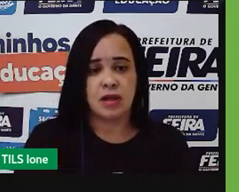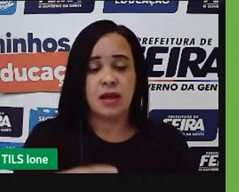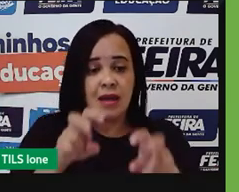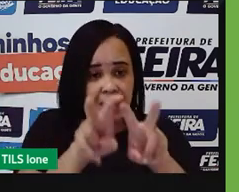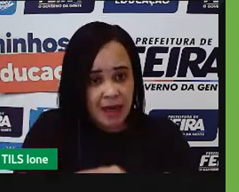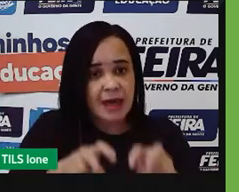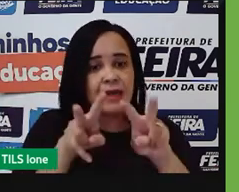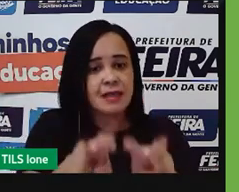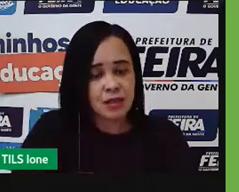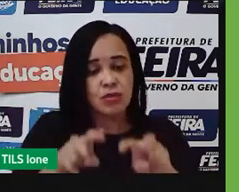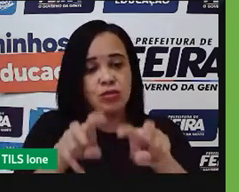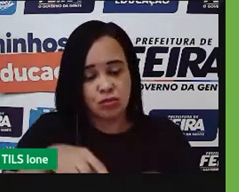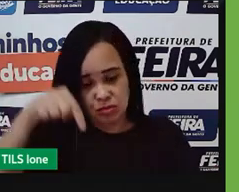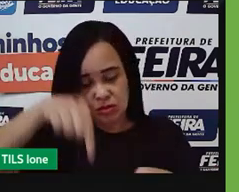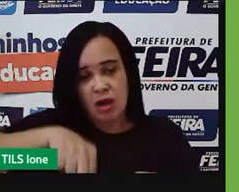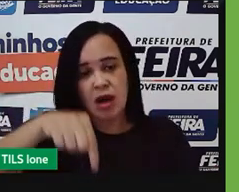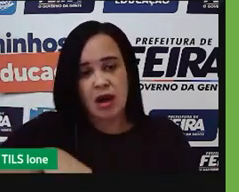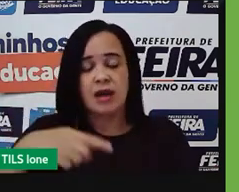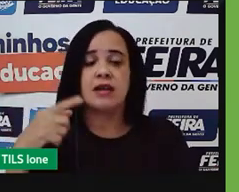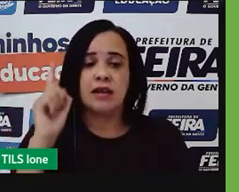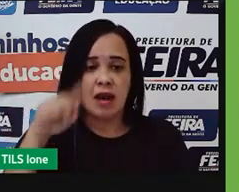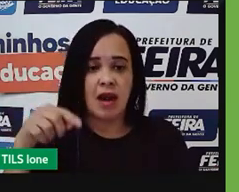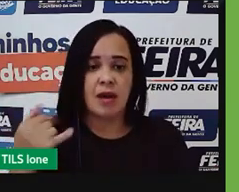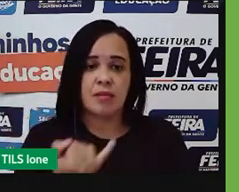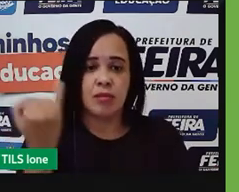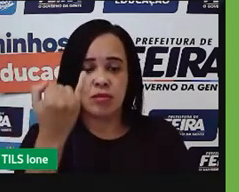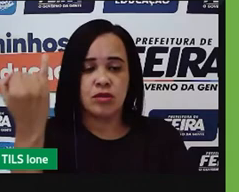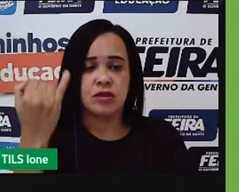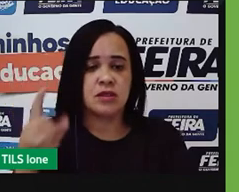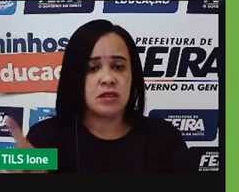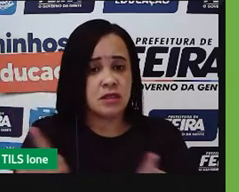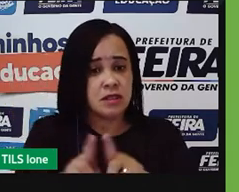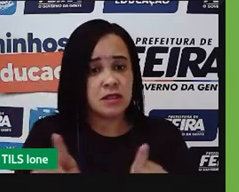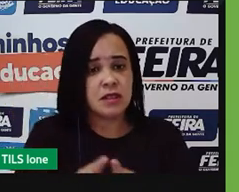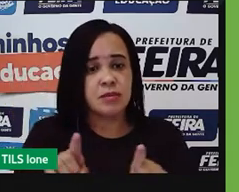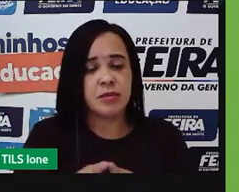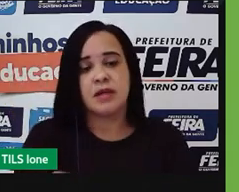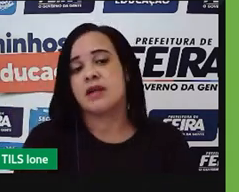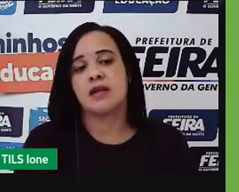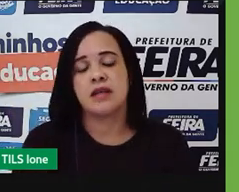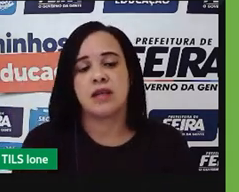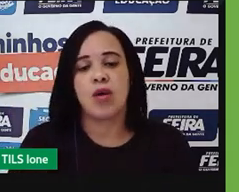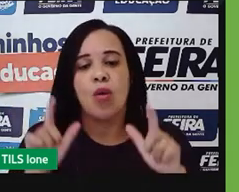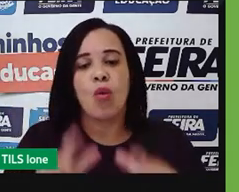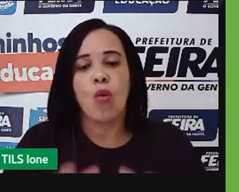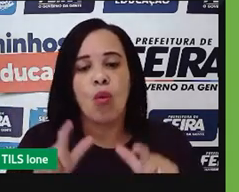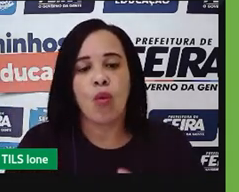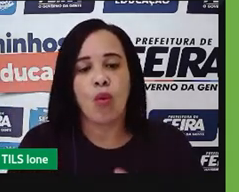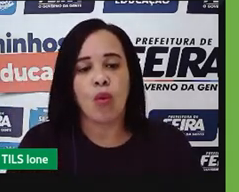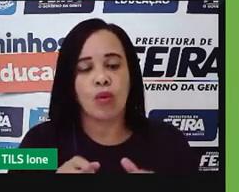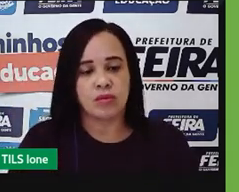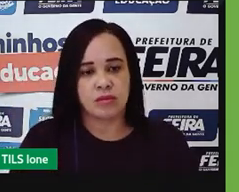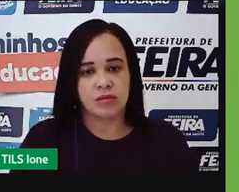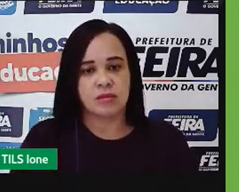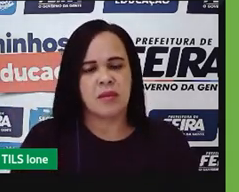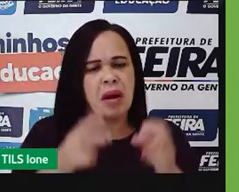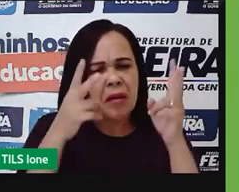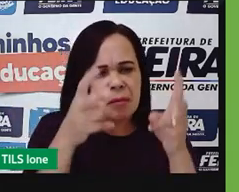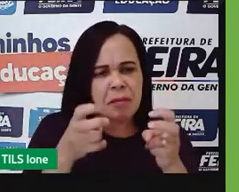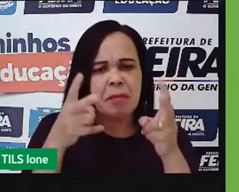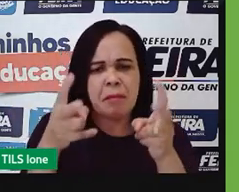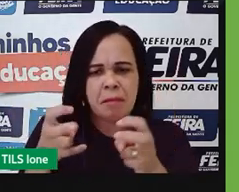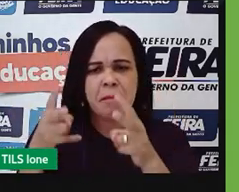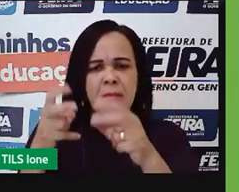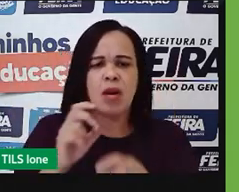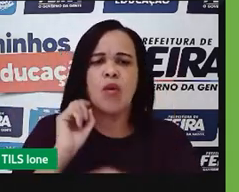maior nessa produção, que é o de Mato Grosso, Paraná e Rio, Rio Grande do Sul. Então, a gente percebe que eles